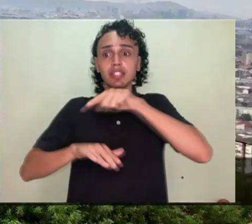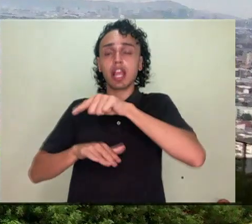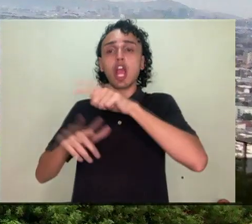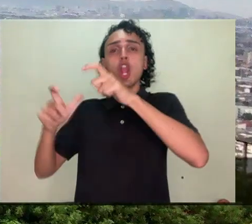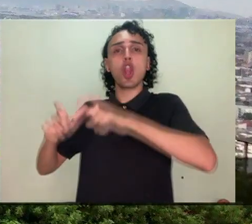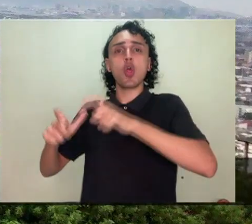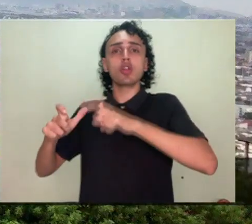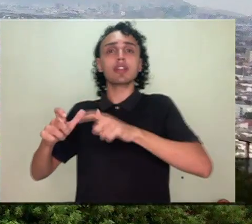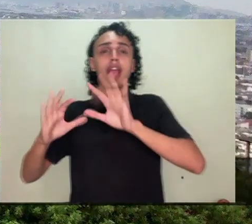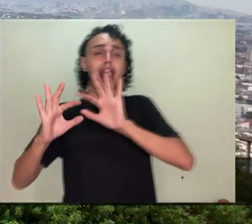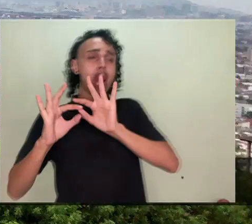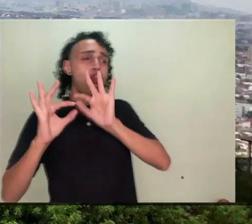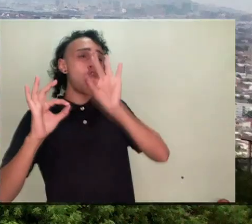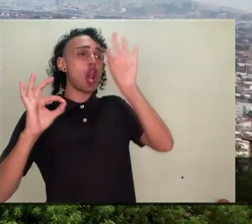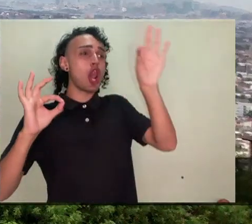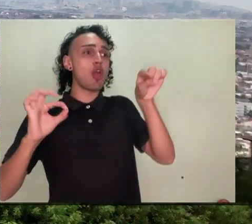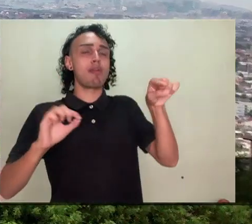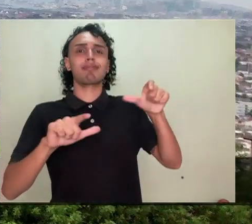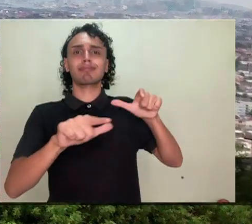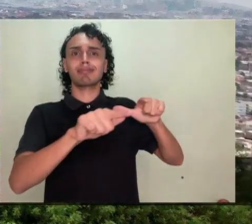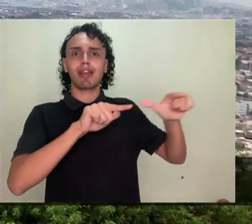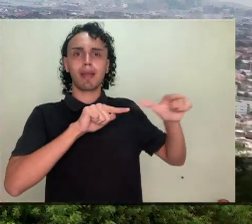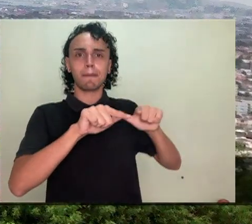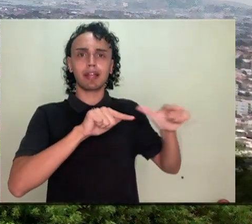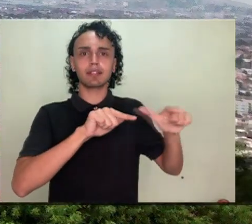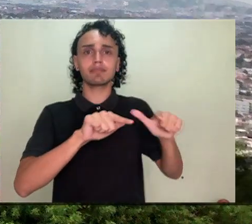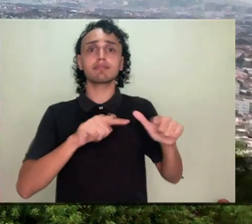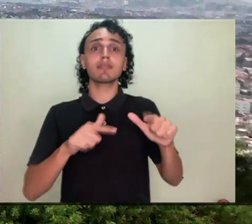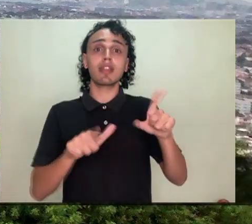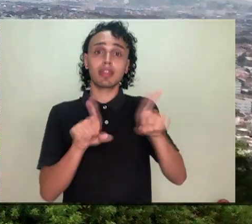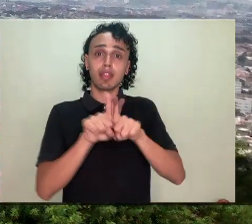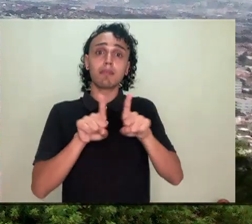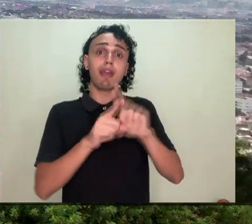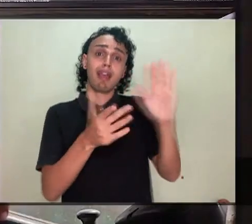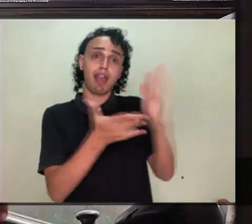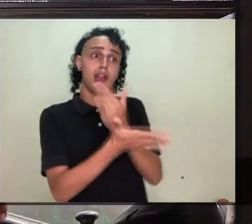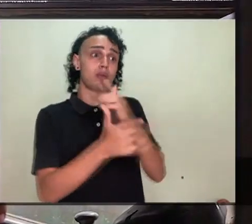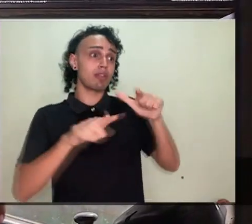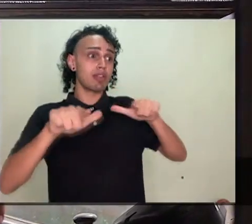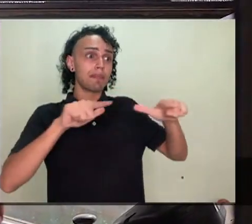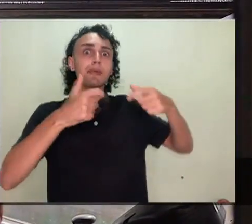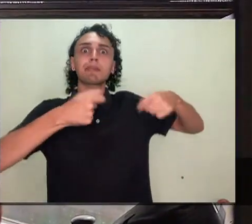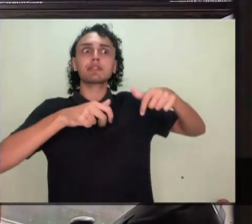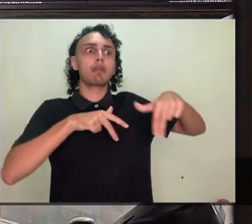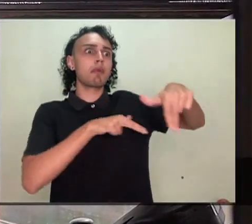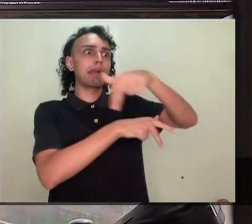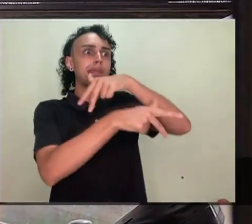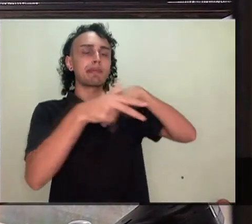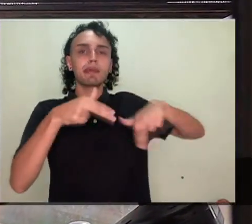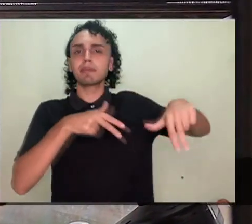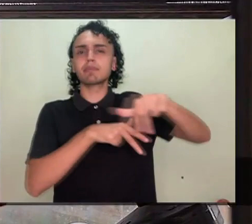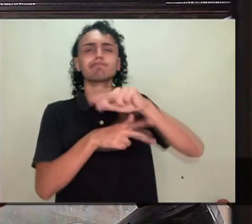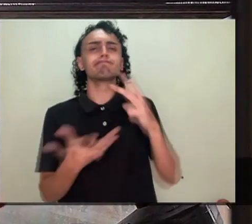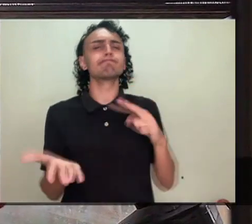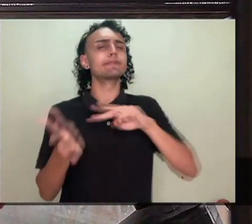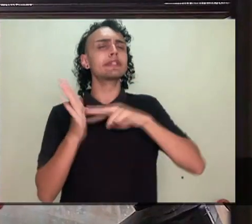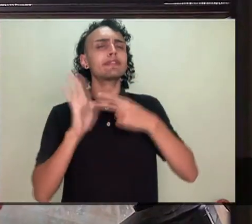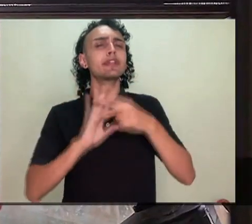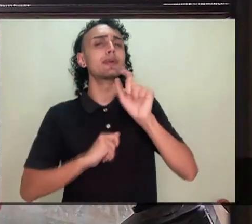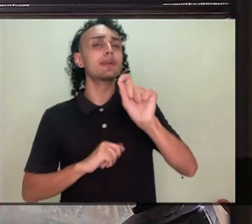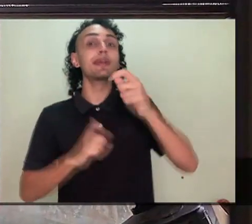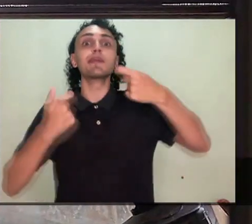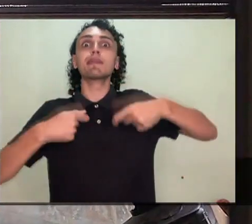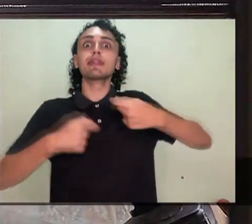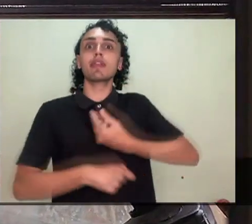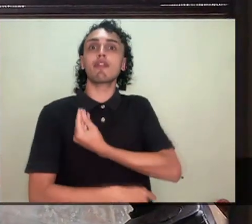distanciam muitas vezes dos locais de trabalho, além do fato de, em alguns trabalhos, necessitarem de circulação. E circular significa